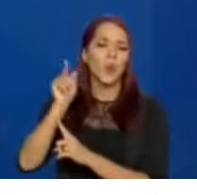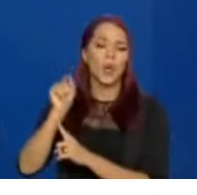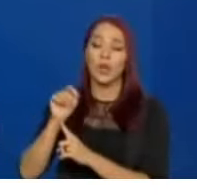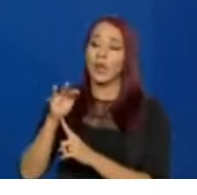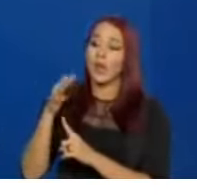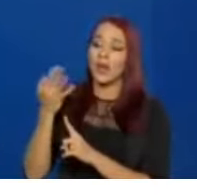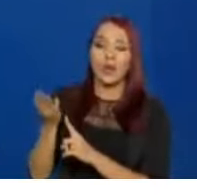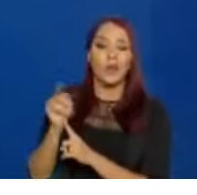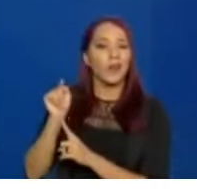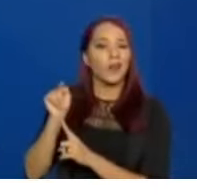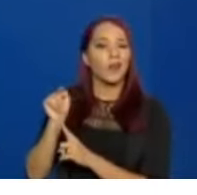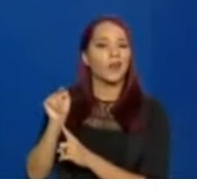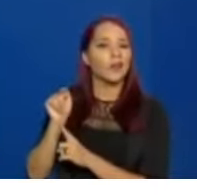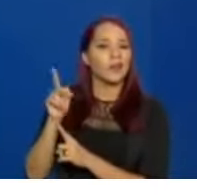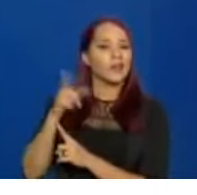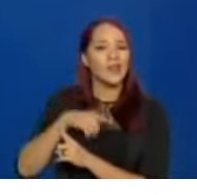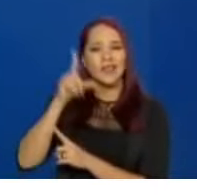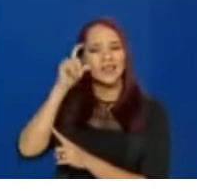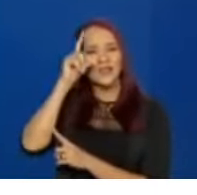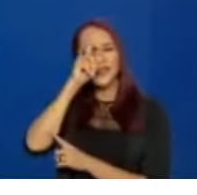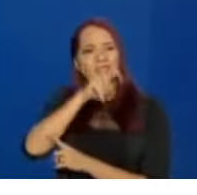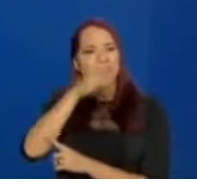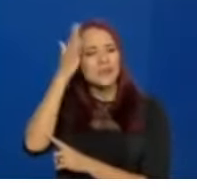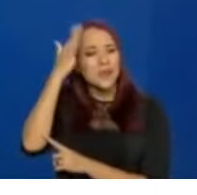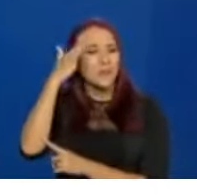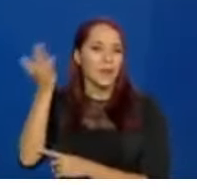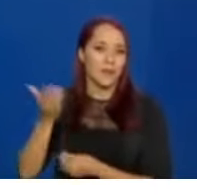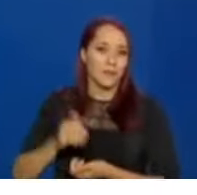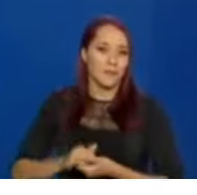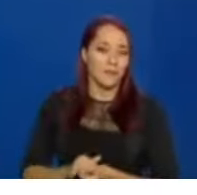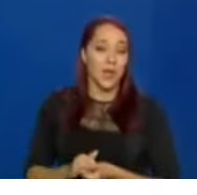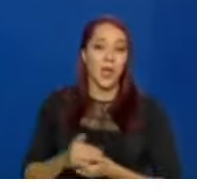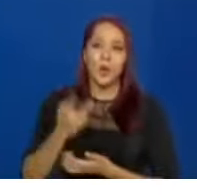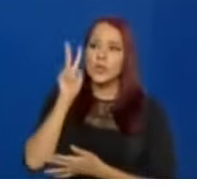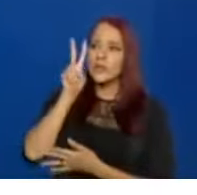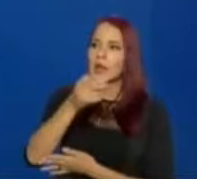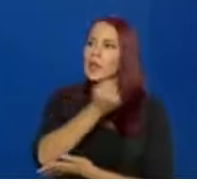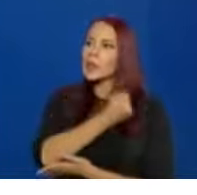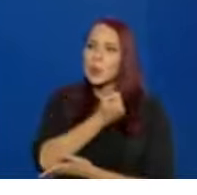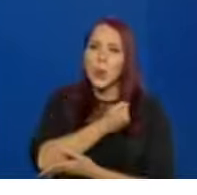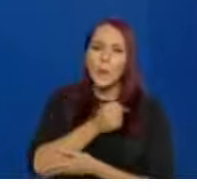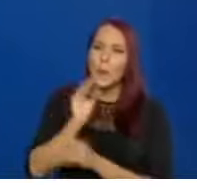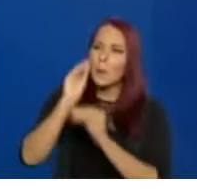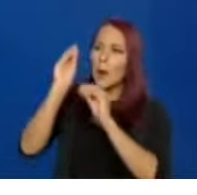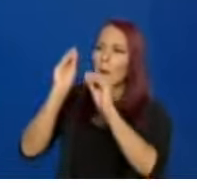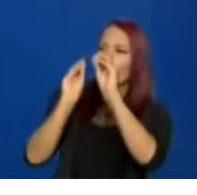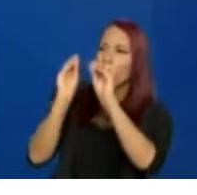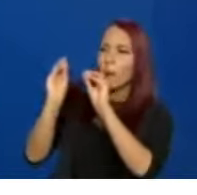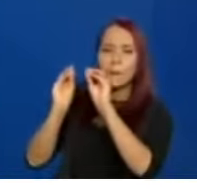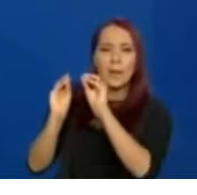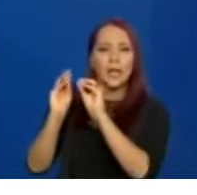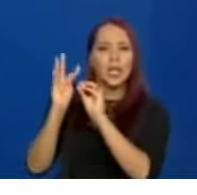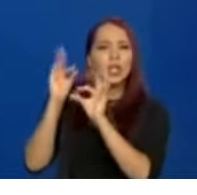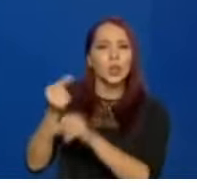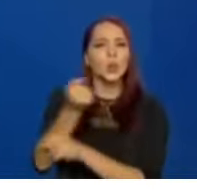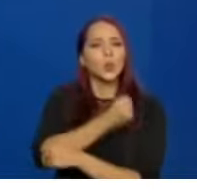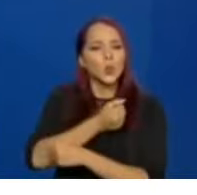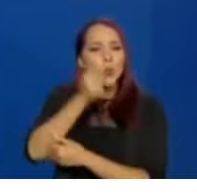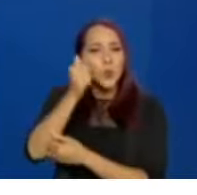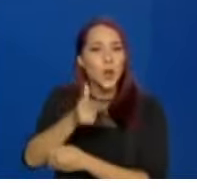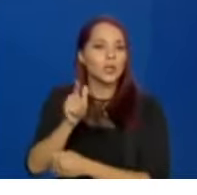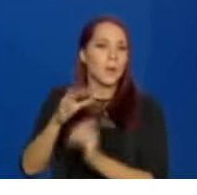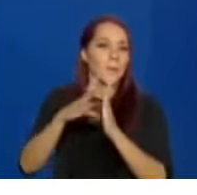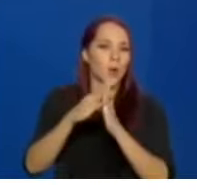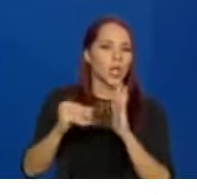As projeções, isso é uma coisa muito complexa. O que acontece? Quando você vê esses números que são colocados aí, todos eles quase sempre